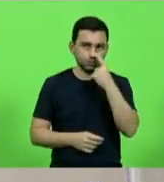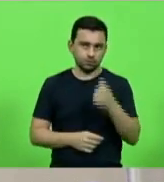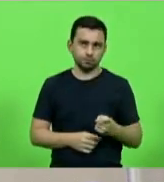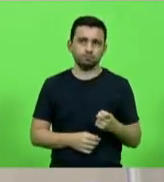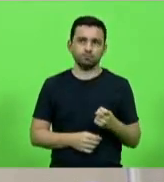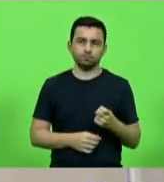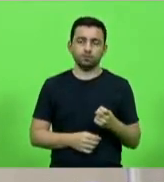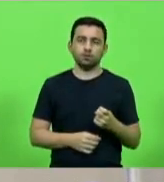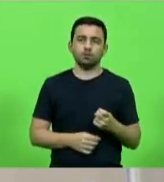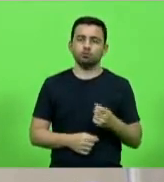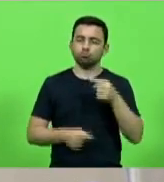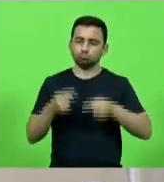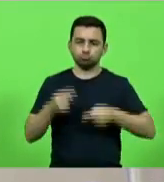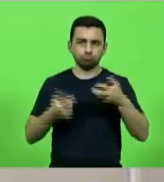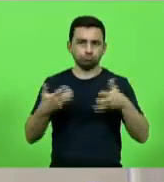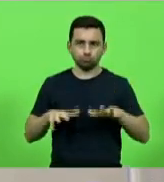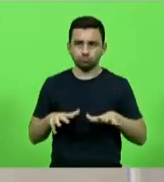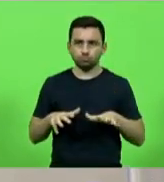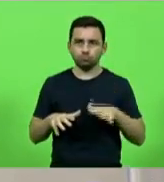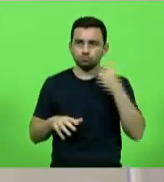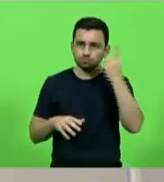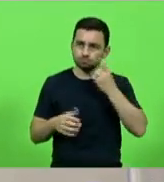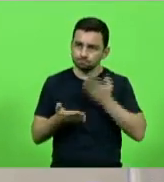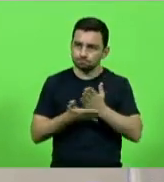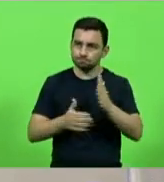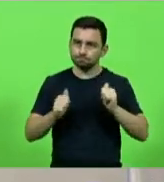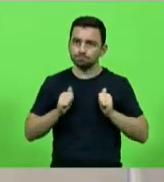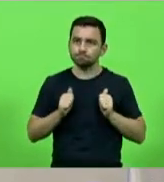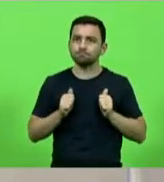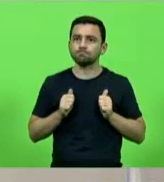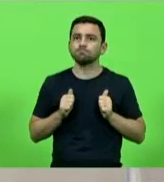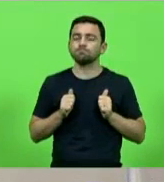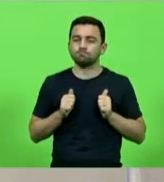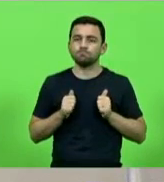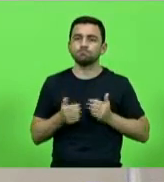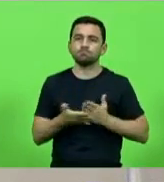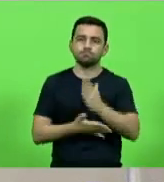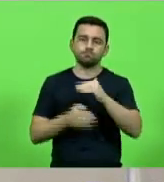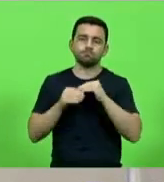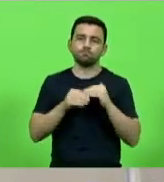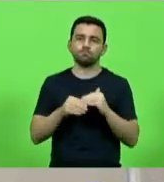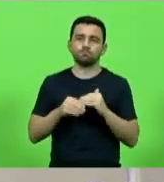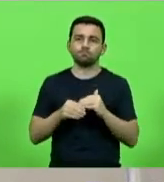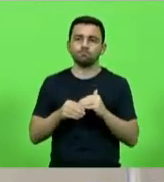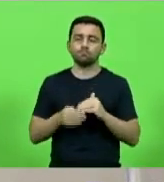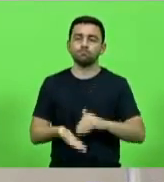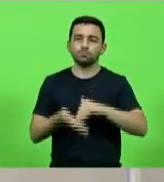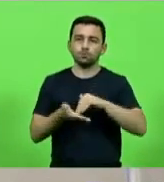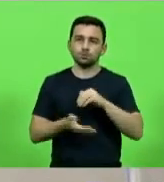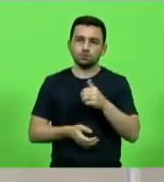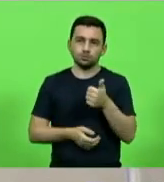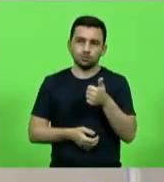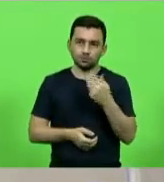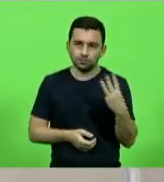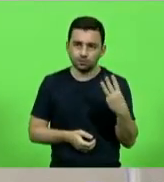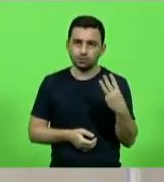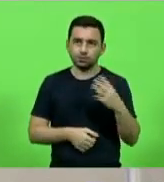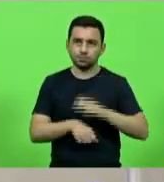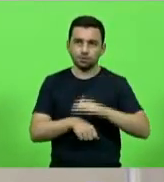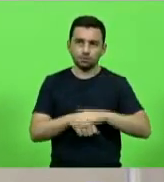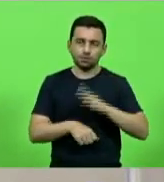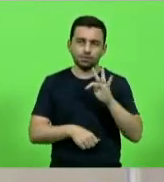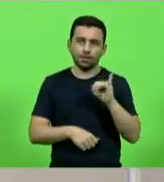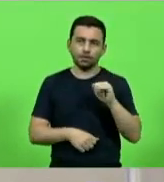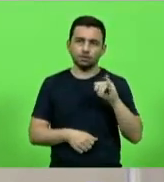não havendo quem queira discutir, nem em votação. Deputados que aprovam, permaneçam como se encontra. Aprovado por unanimidade. Moção 13, autor, deputada Tati